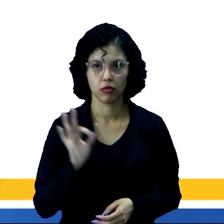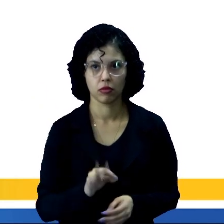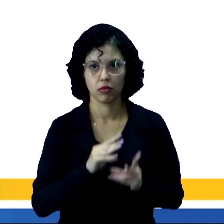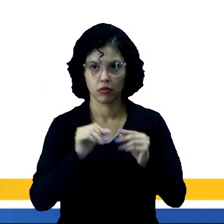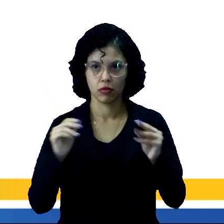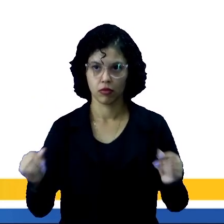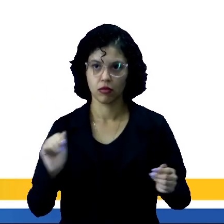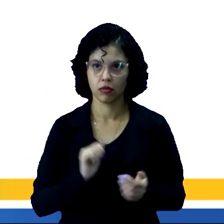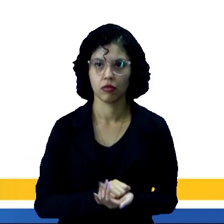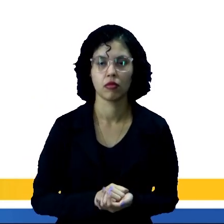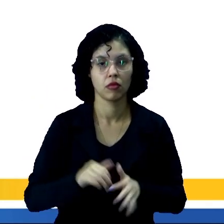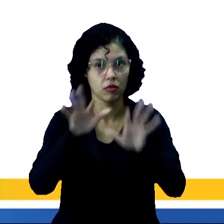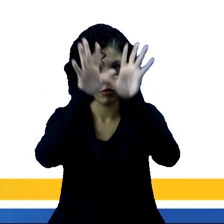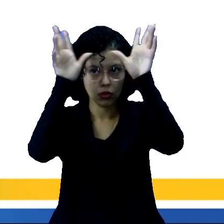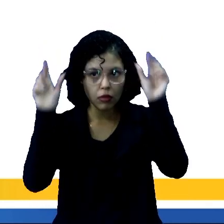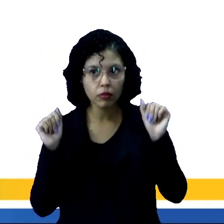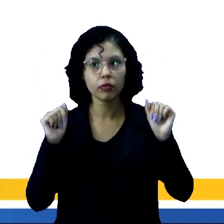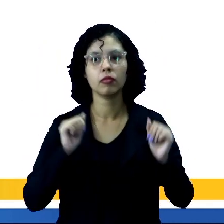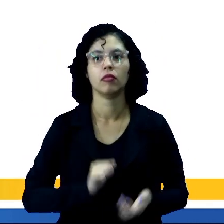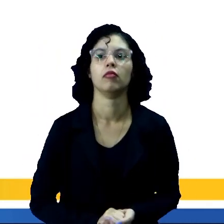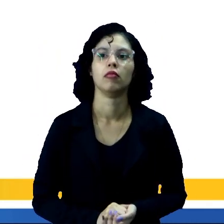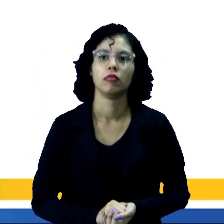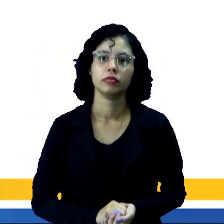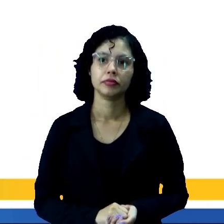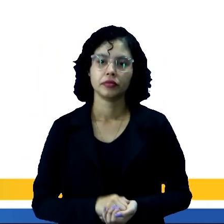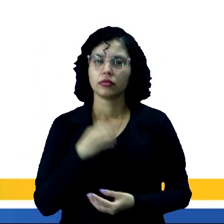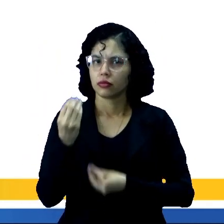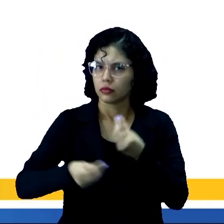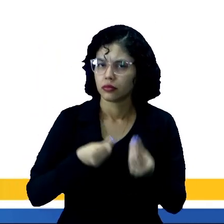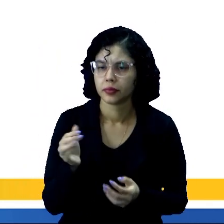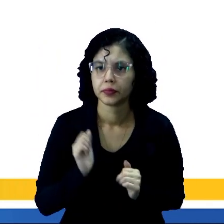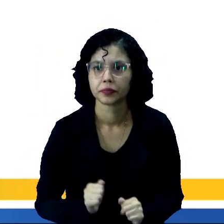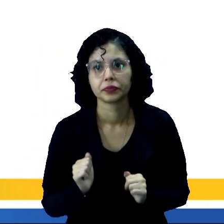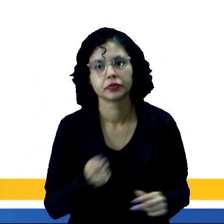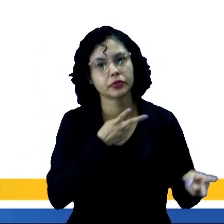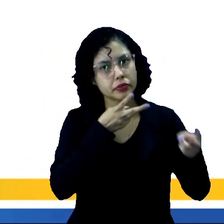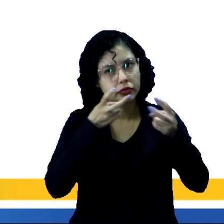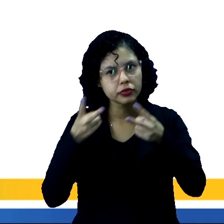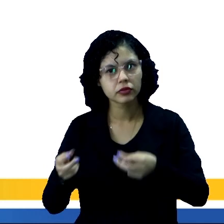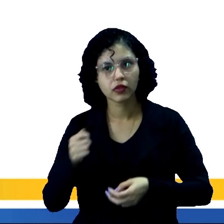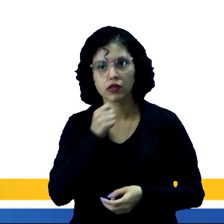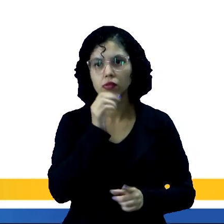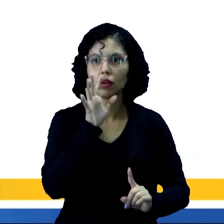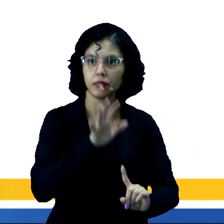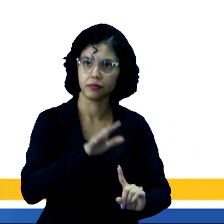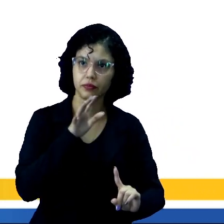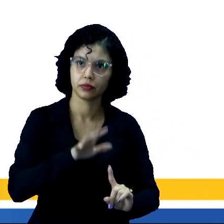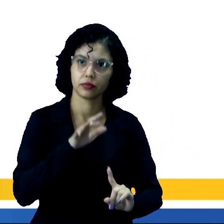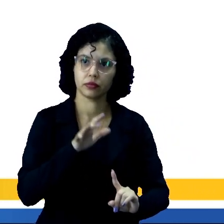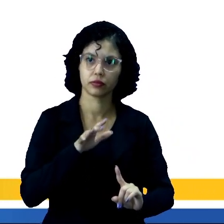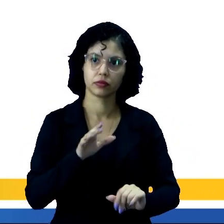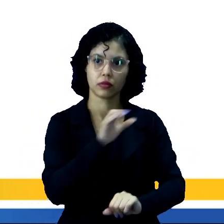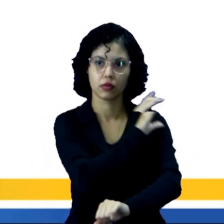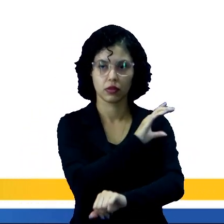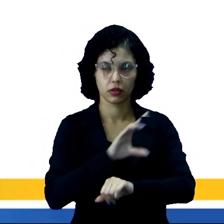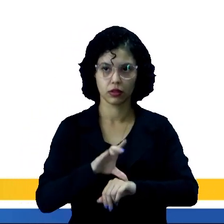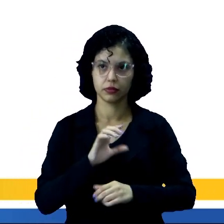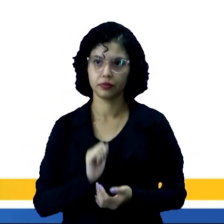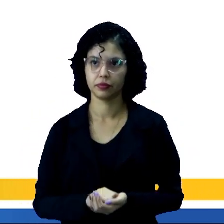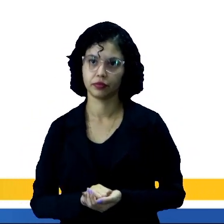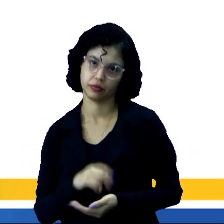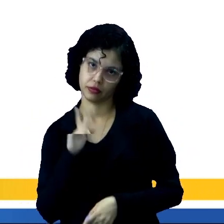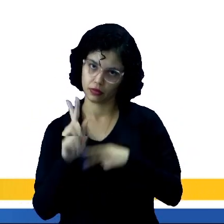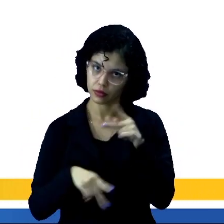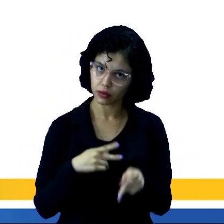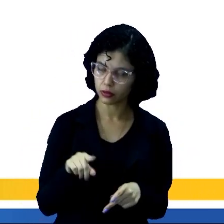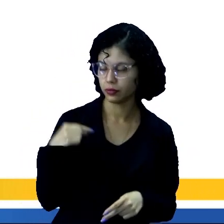território acriano. E como que nós podemos observar a influência cultural desses